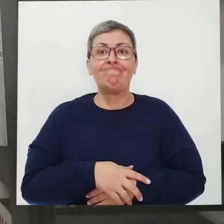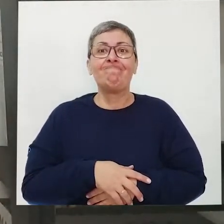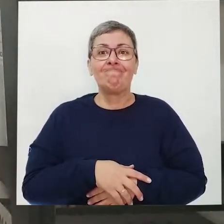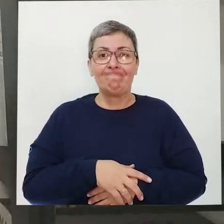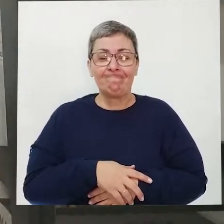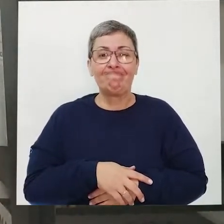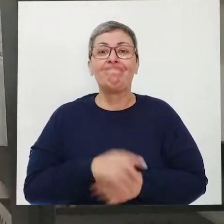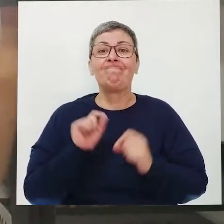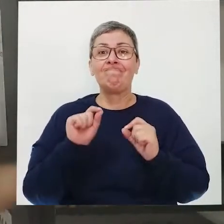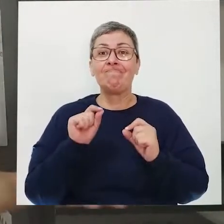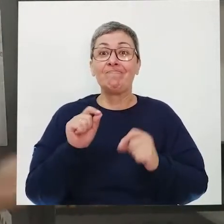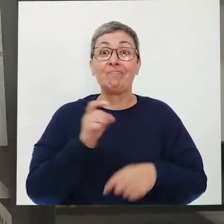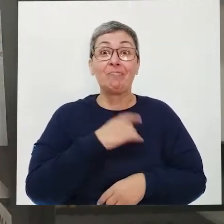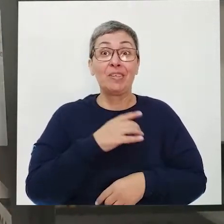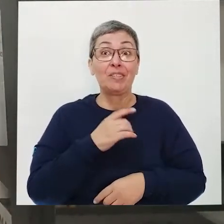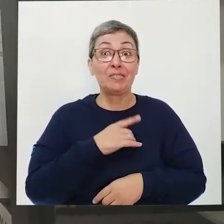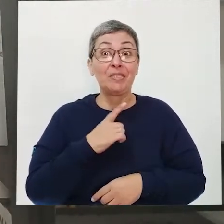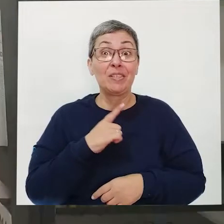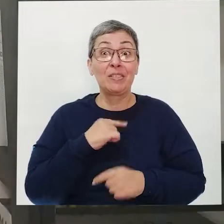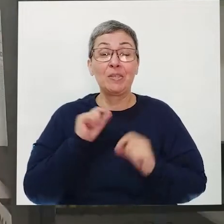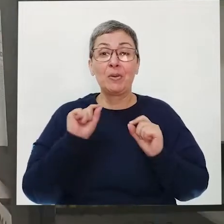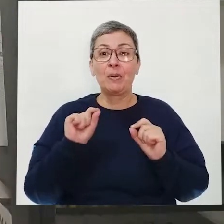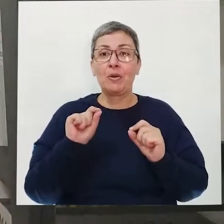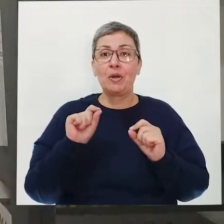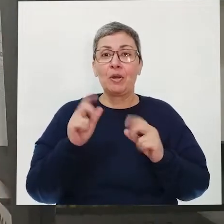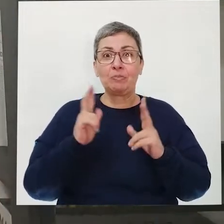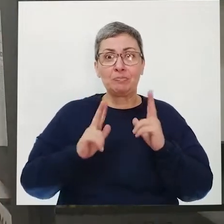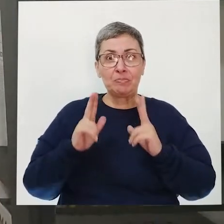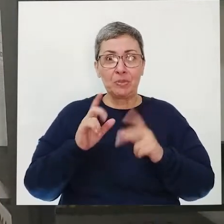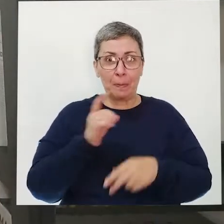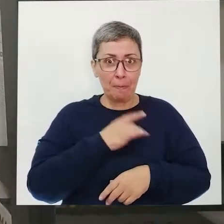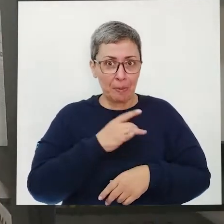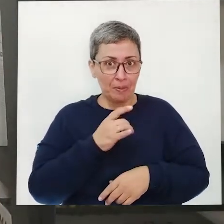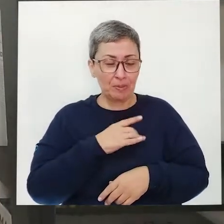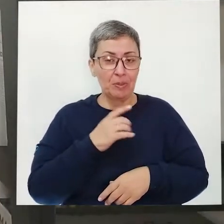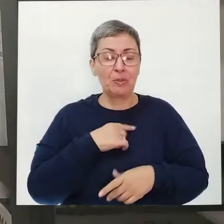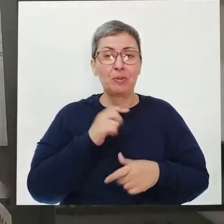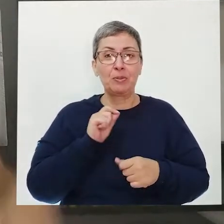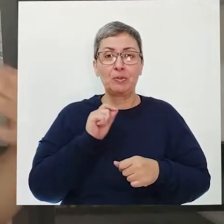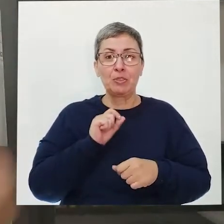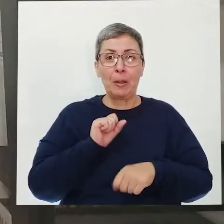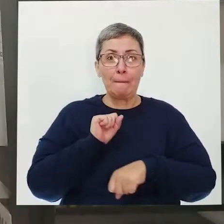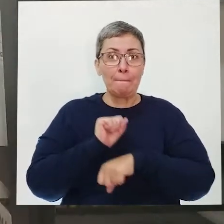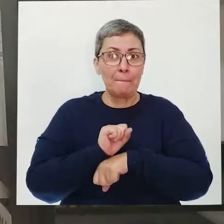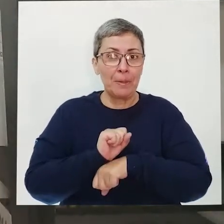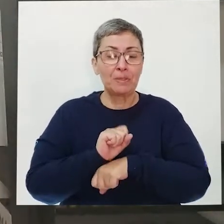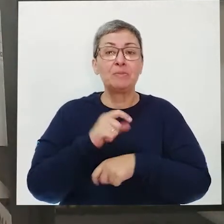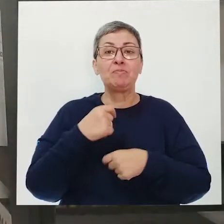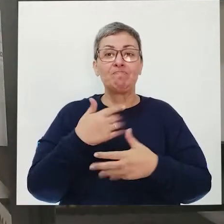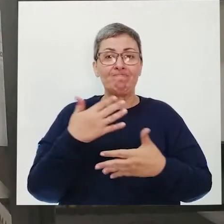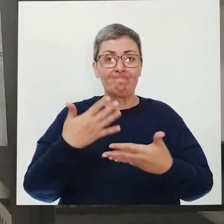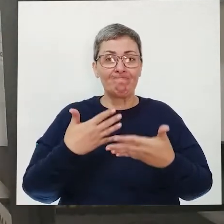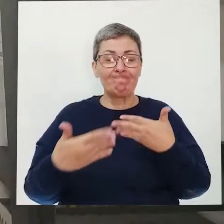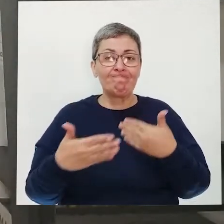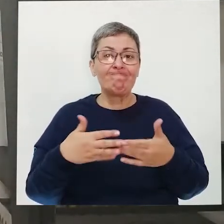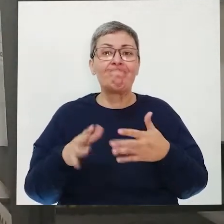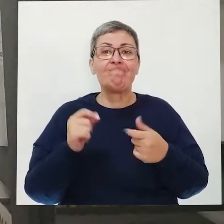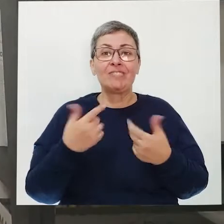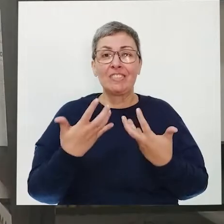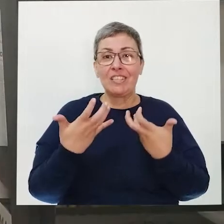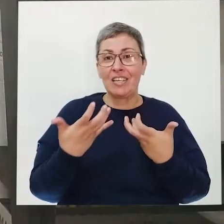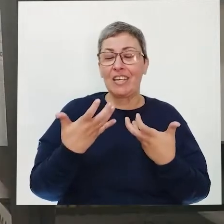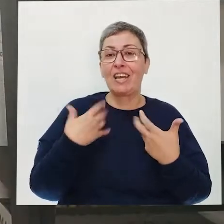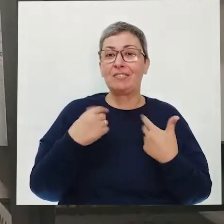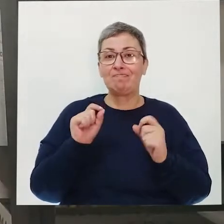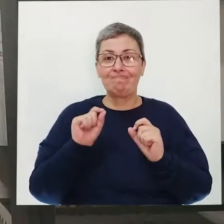E aí, quem tem medo? Dizem que ele, esse sentimento, nos impede muitas vezes de fazer o que a gente